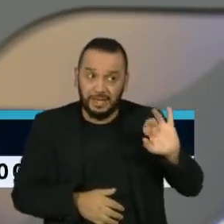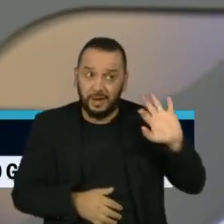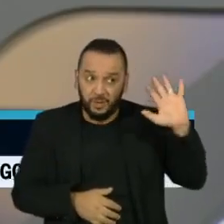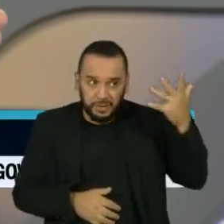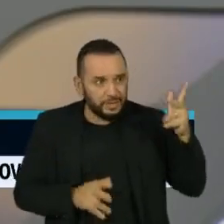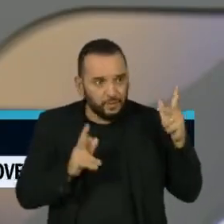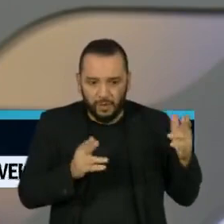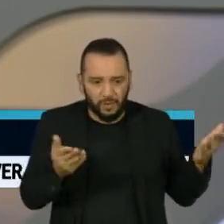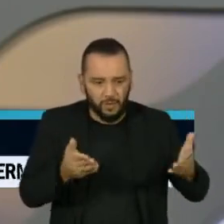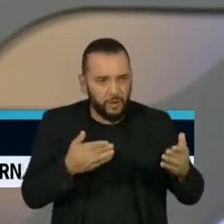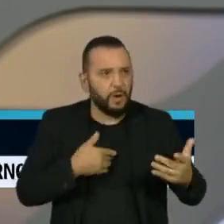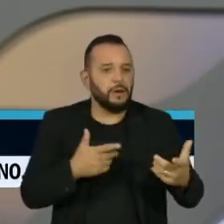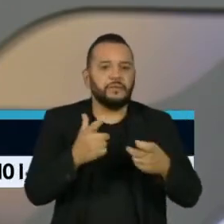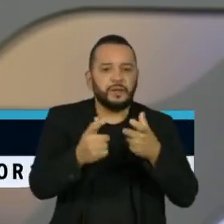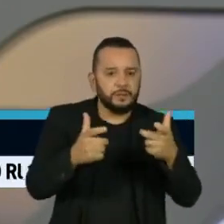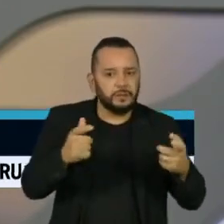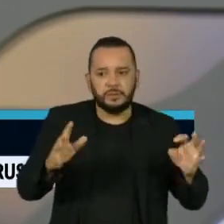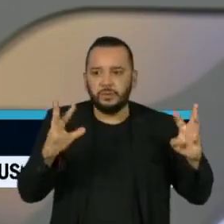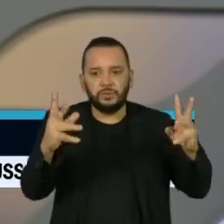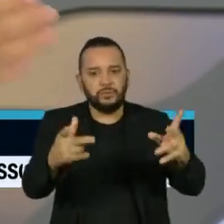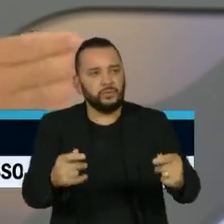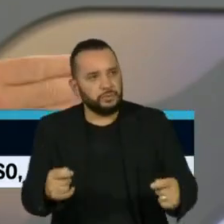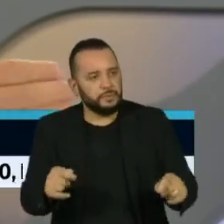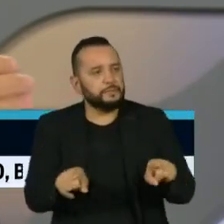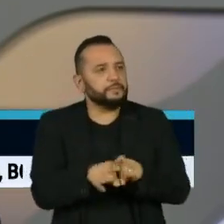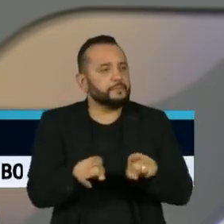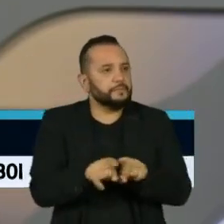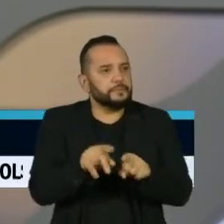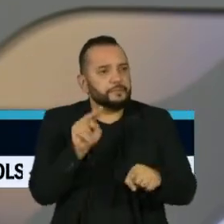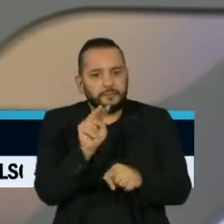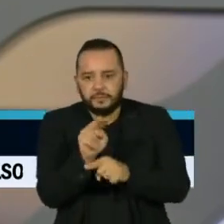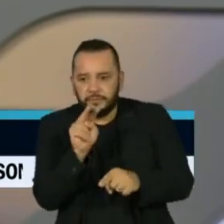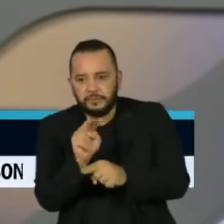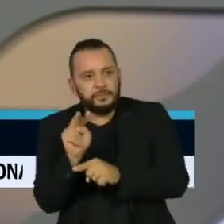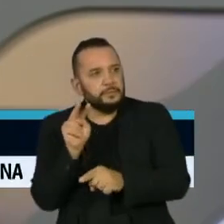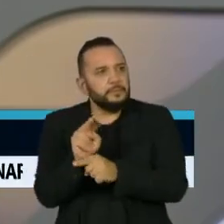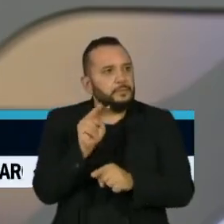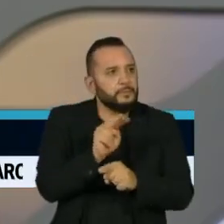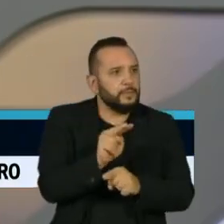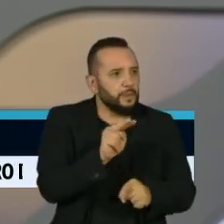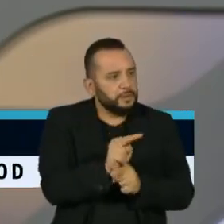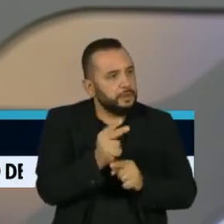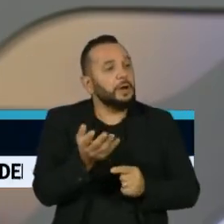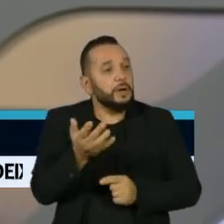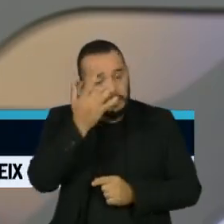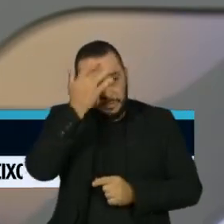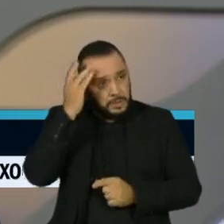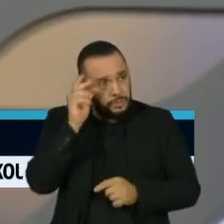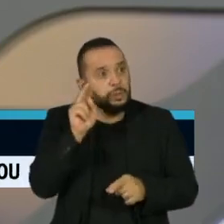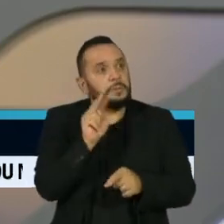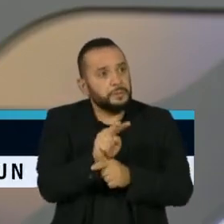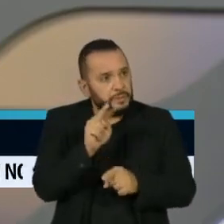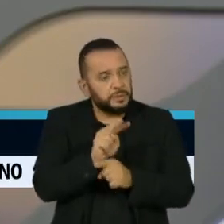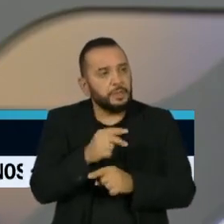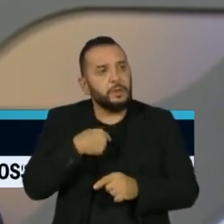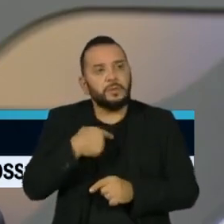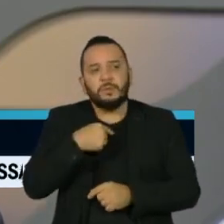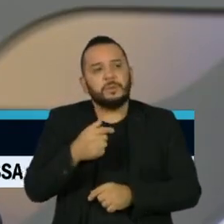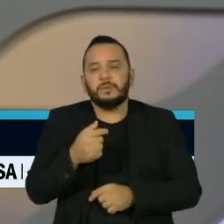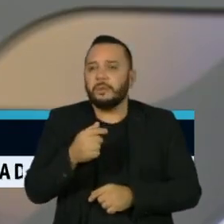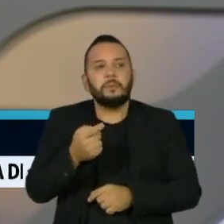apontado, a vacinação aumentando, a proteção das vacinas relativamente alta em relação a óbitos, a